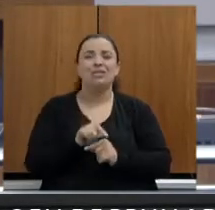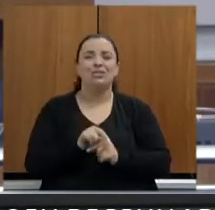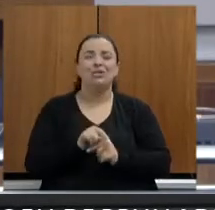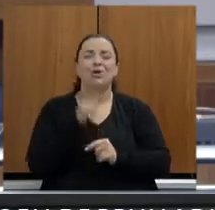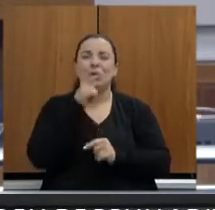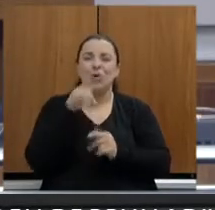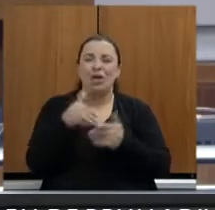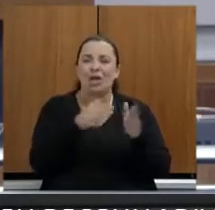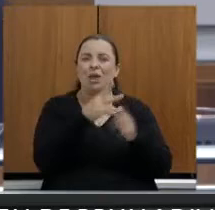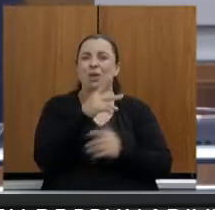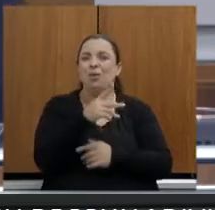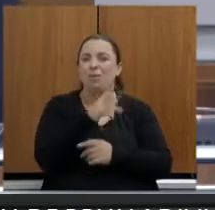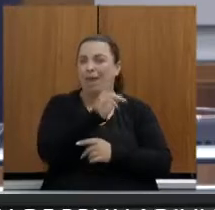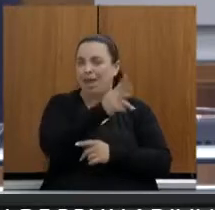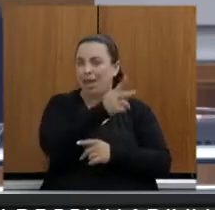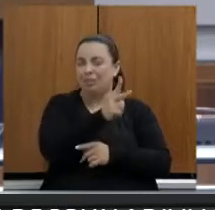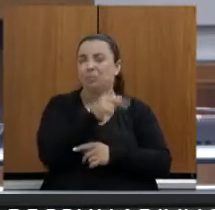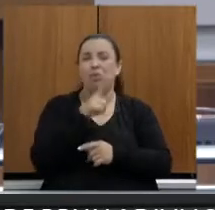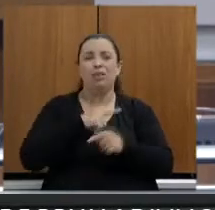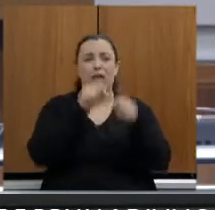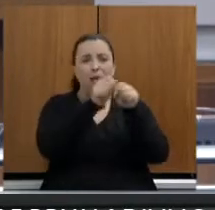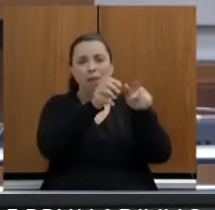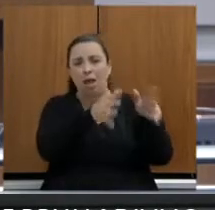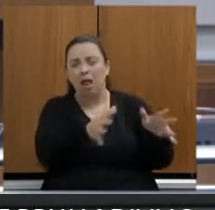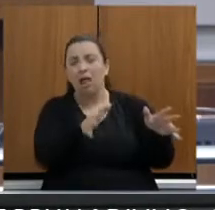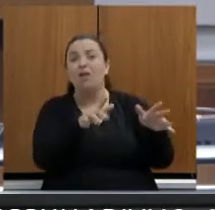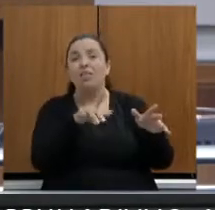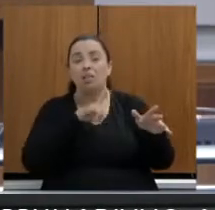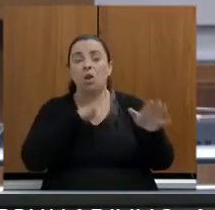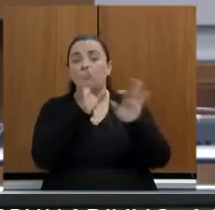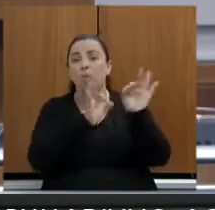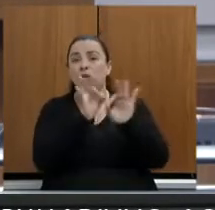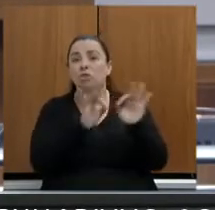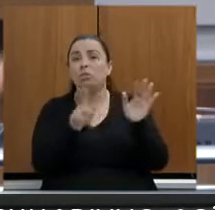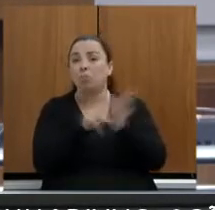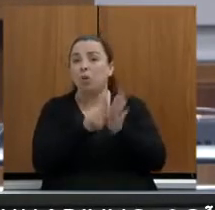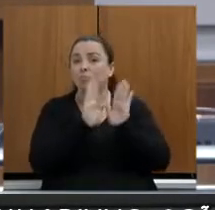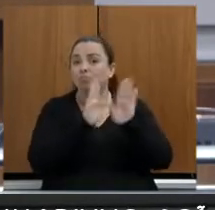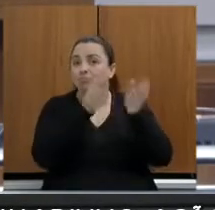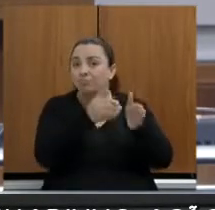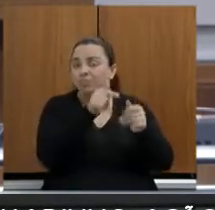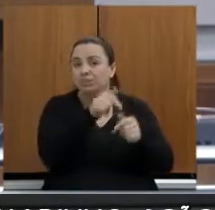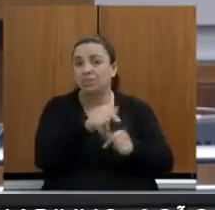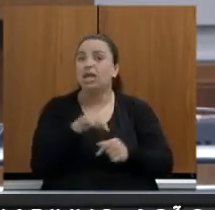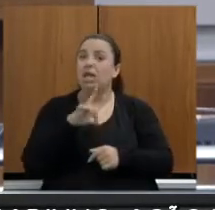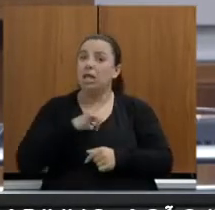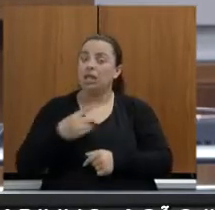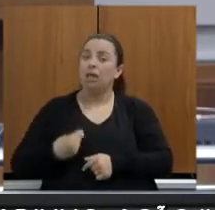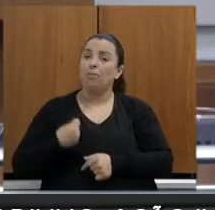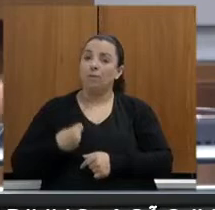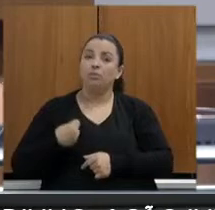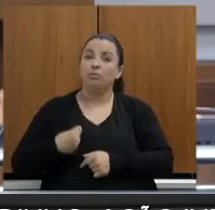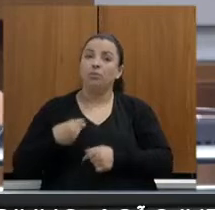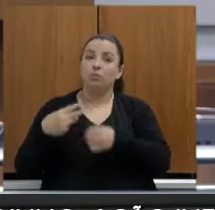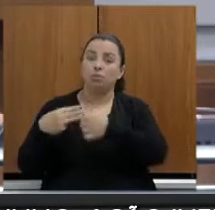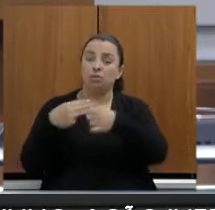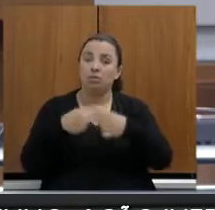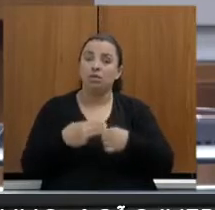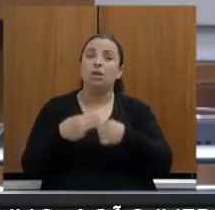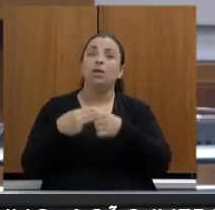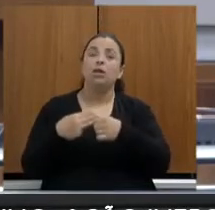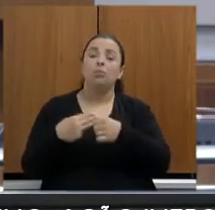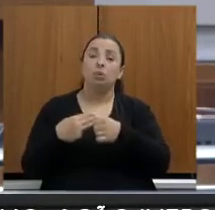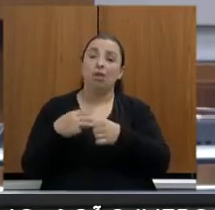projetos exclusivos, inclusive alguns deles, dentro de um processo de participação dos próprios municípios e dos atingidos. Que a